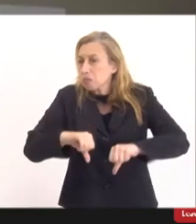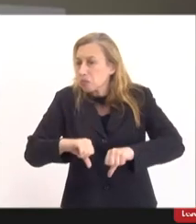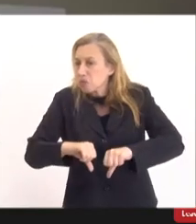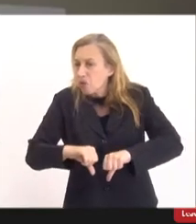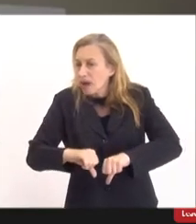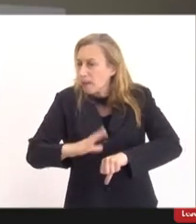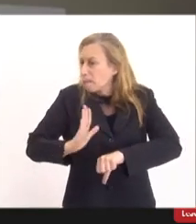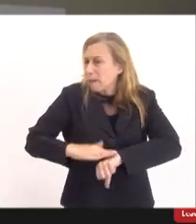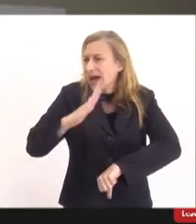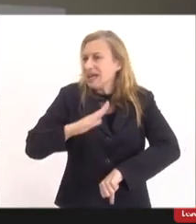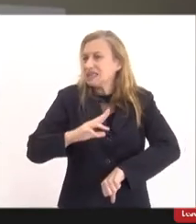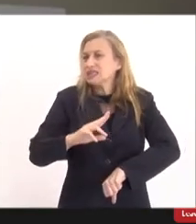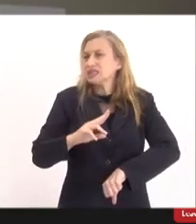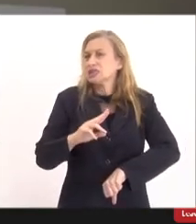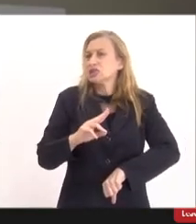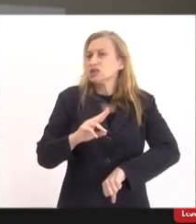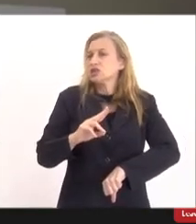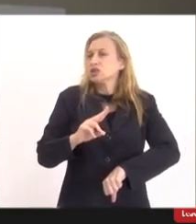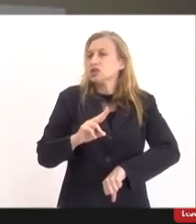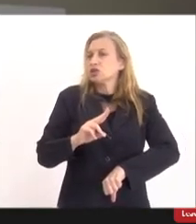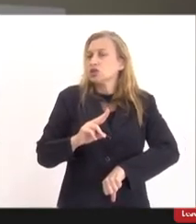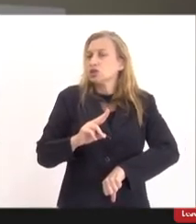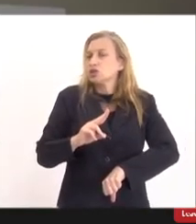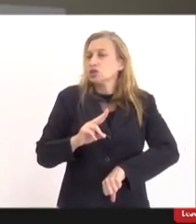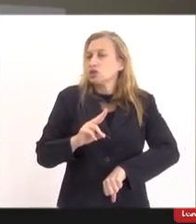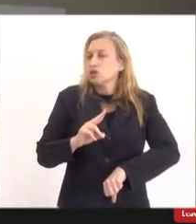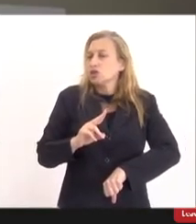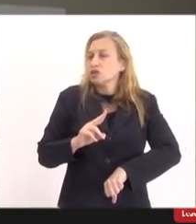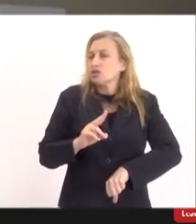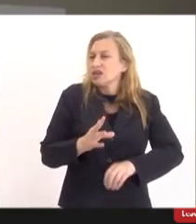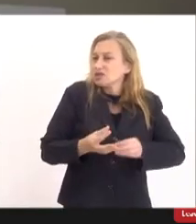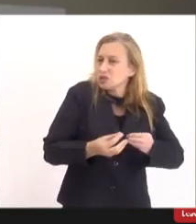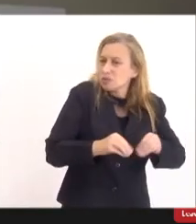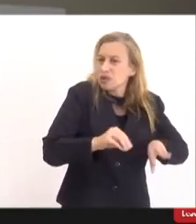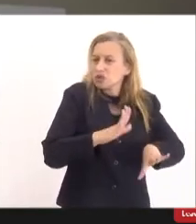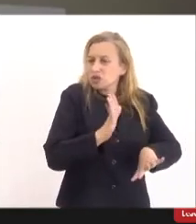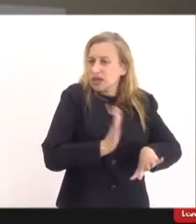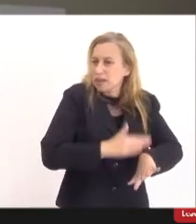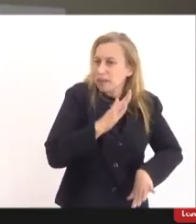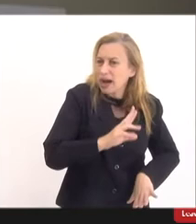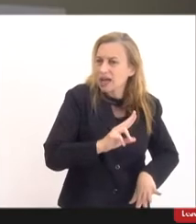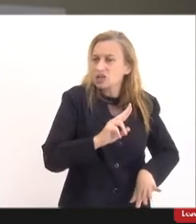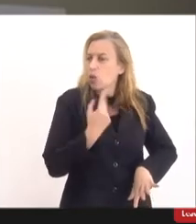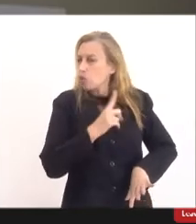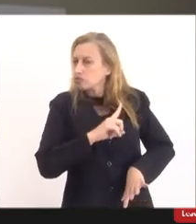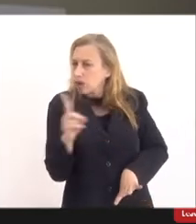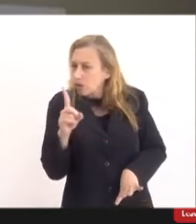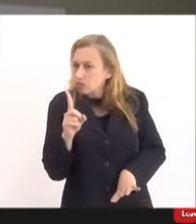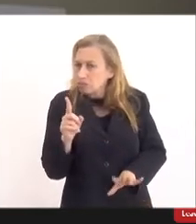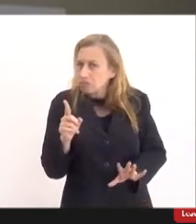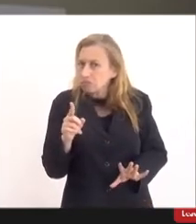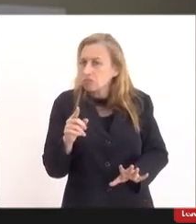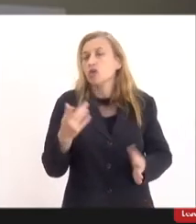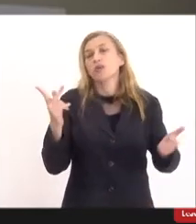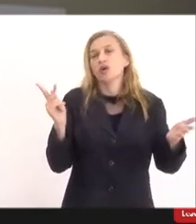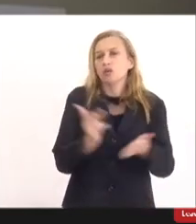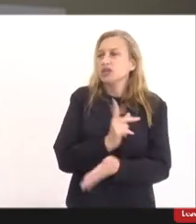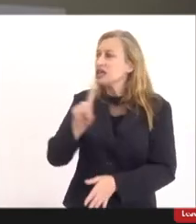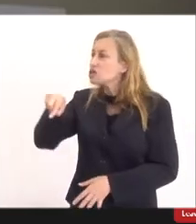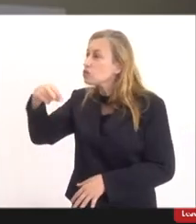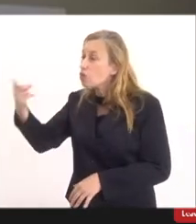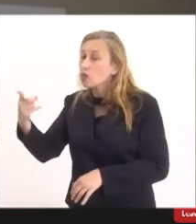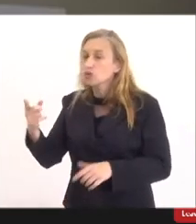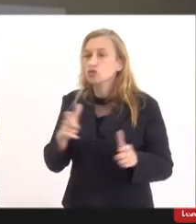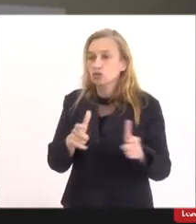nos atingir de forma mais ou menos estável e previsível, como acontece com outros